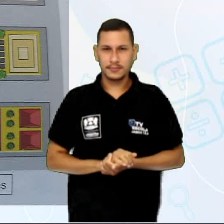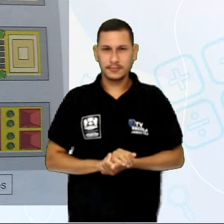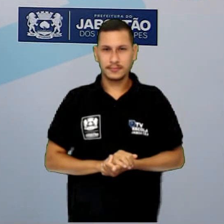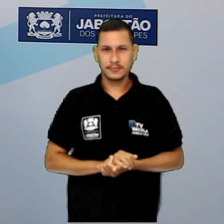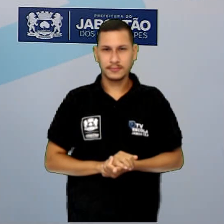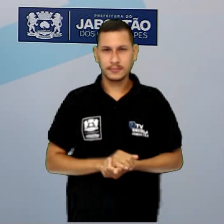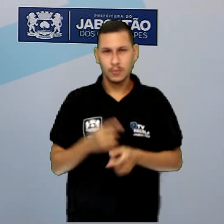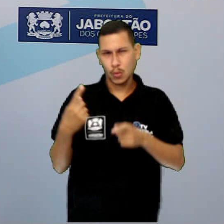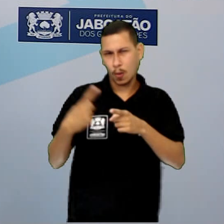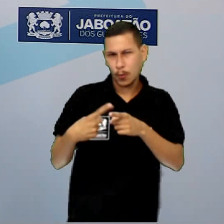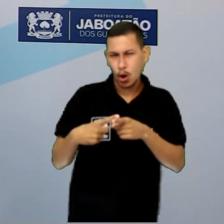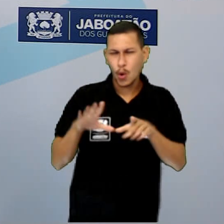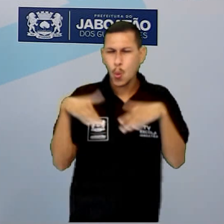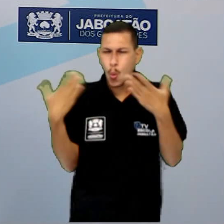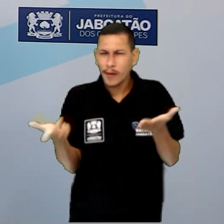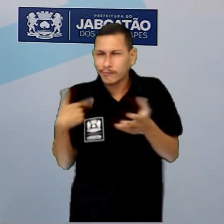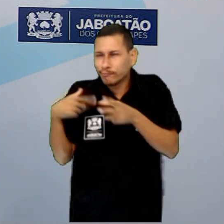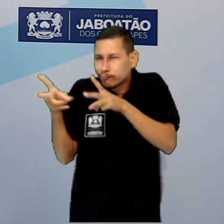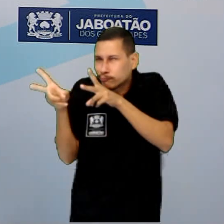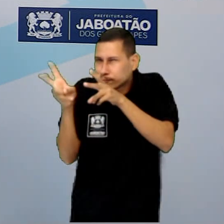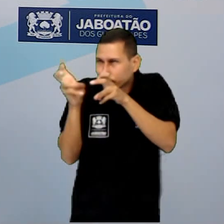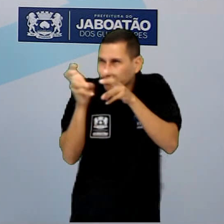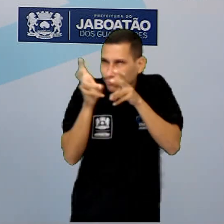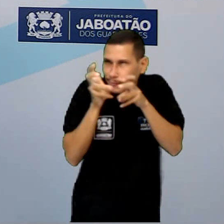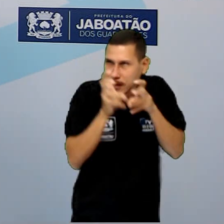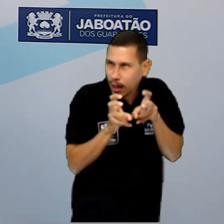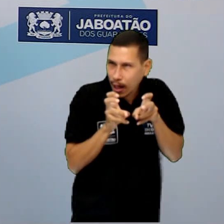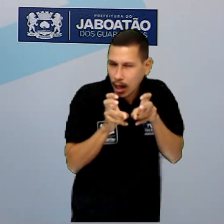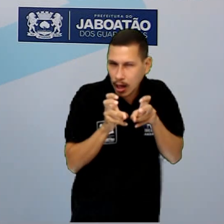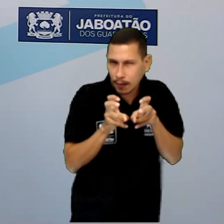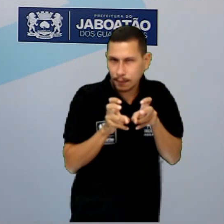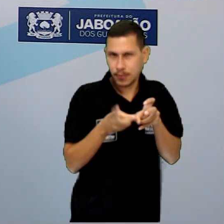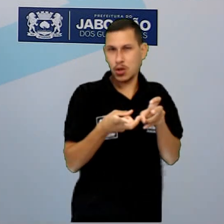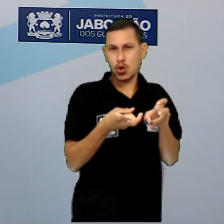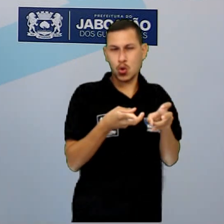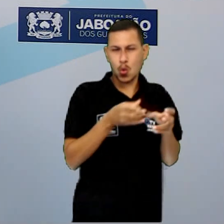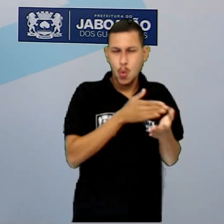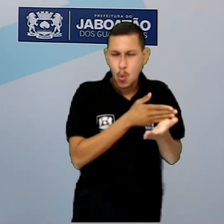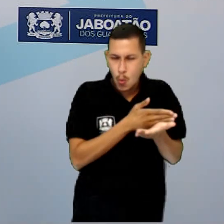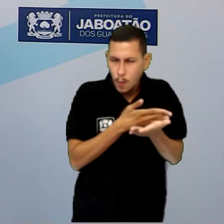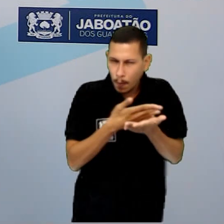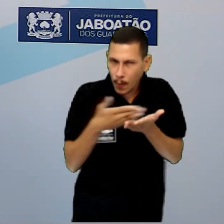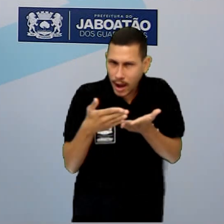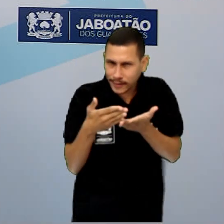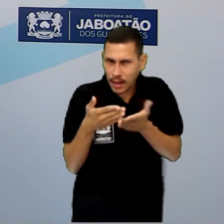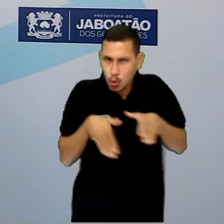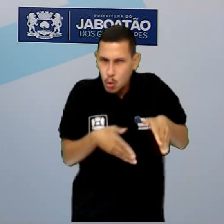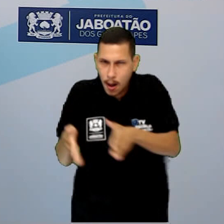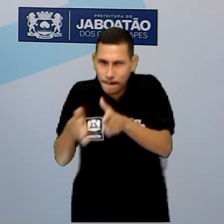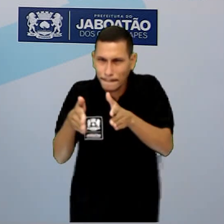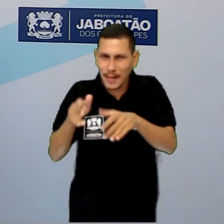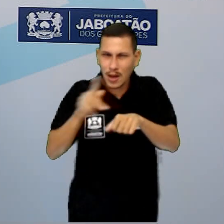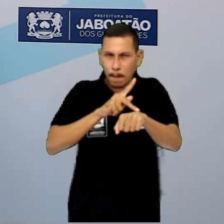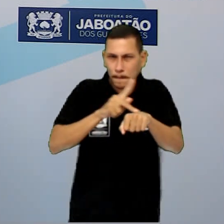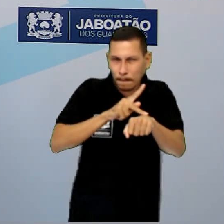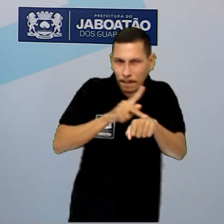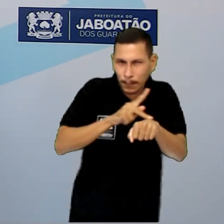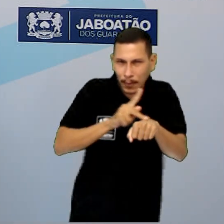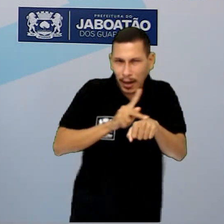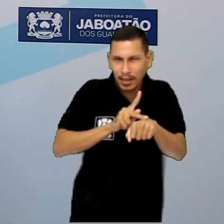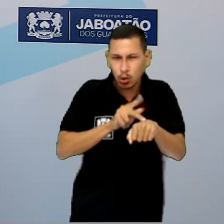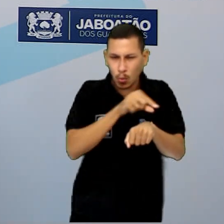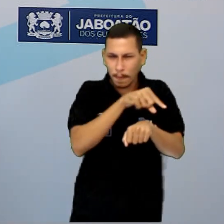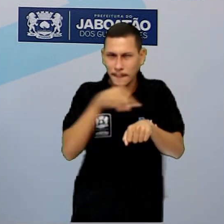Ele pegou, quando a gente vê, observando aqui, Quando ele pega o caminho preto, ele arrudei, passa pela